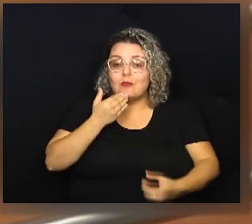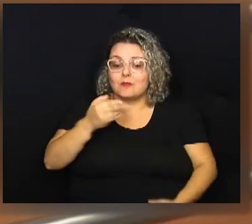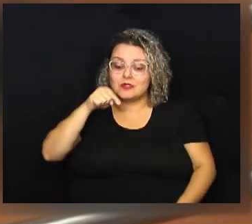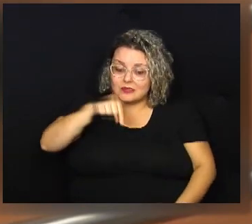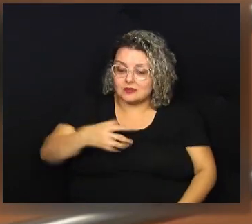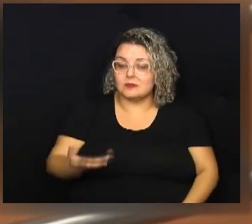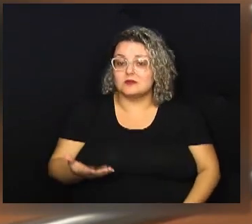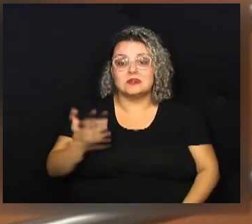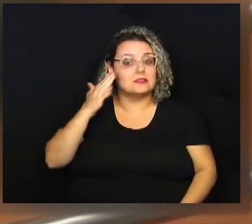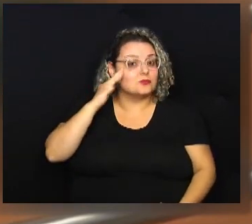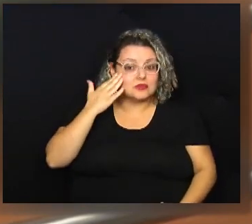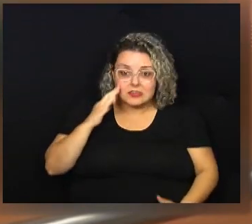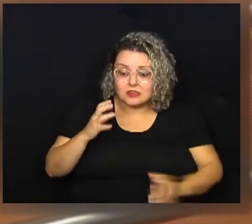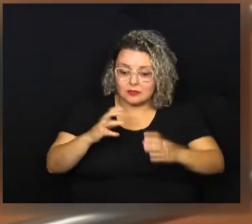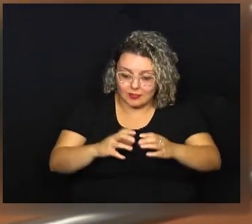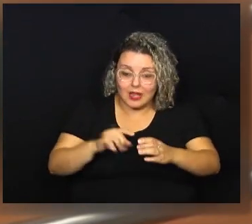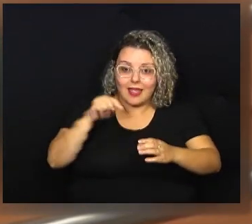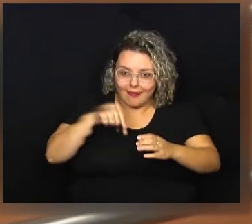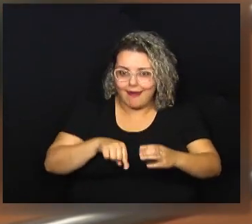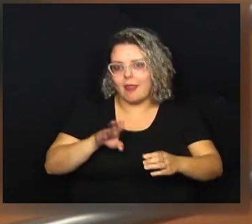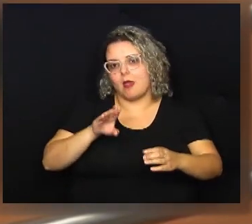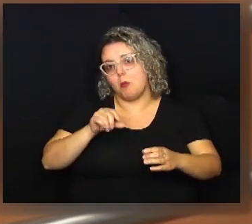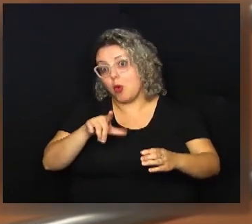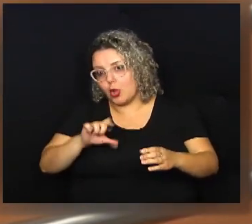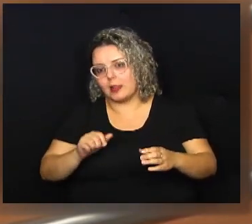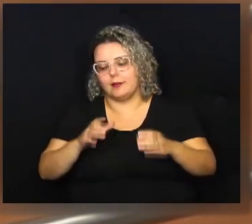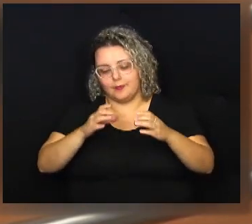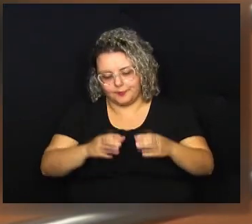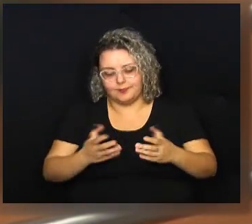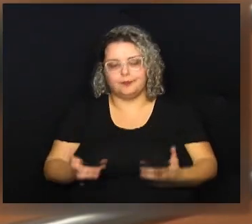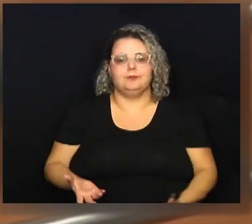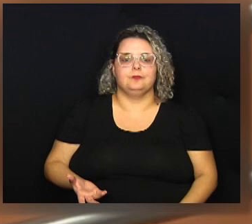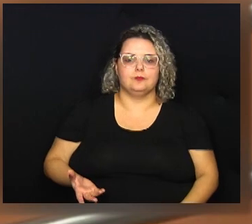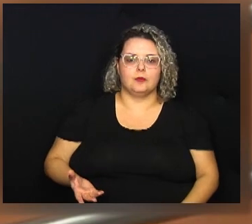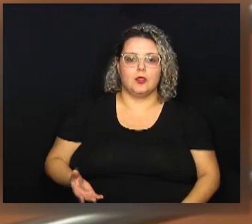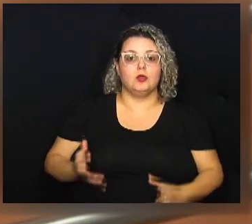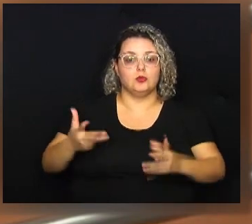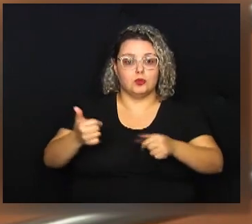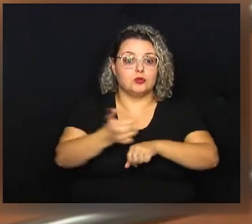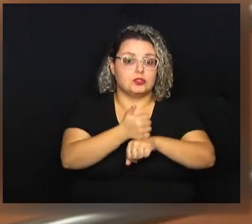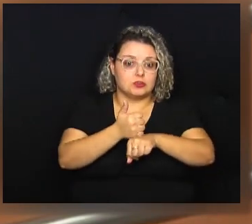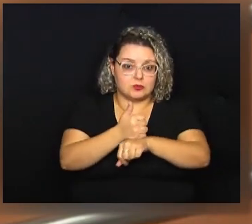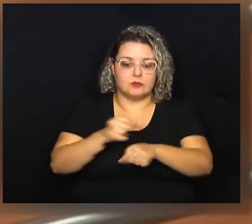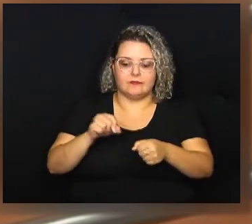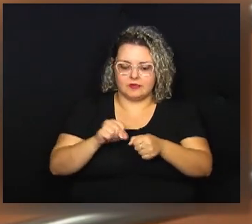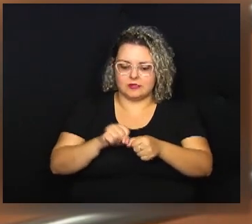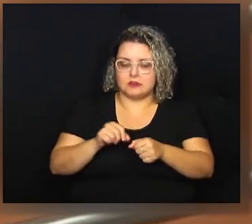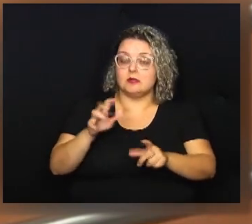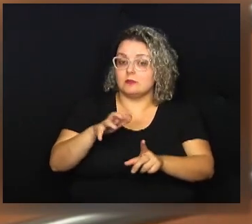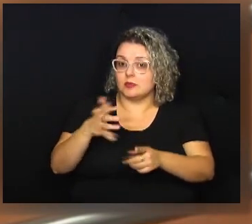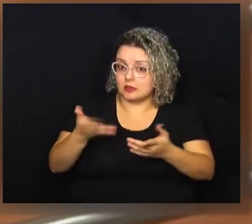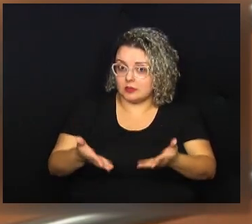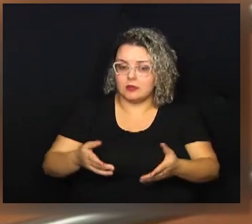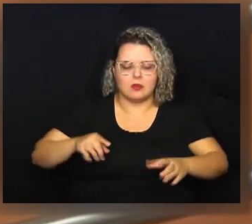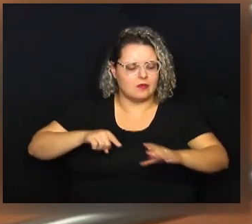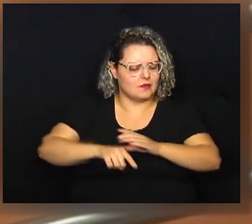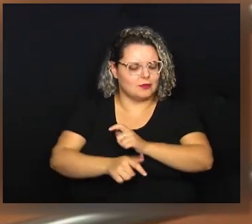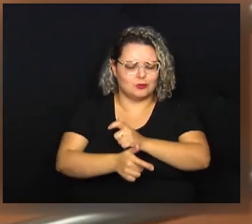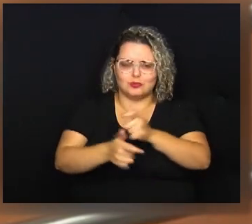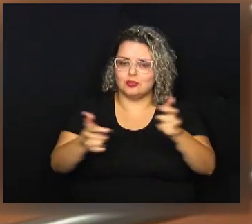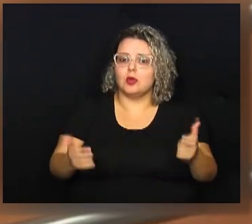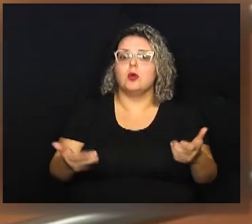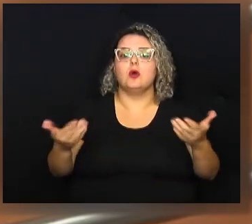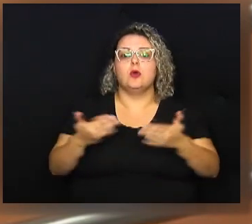dizer que tudo o que nossas famílias e profissionais fizeram nela até hoje, nós avançamos muito,